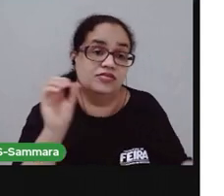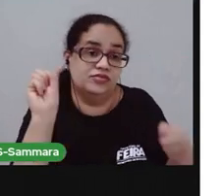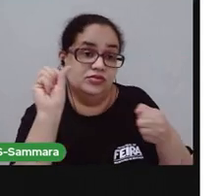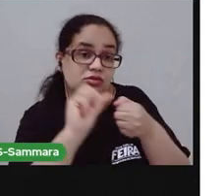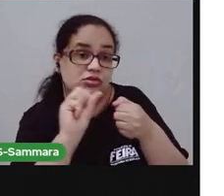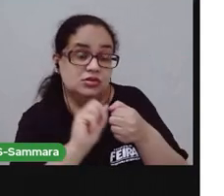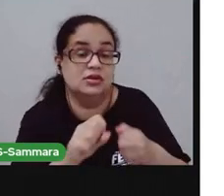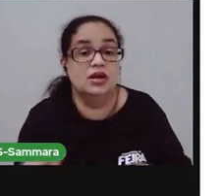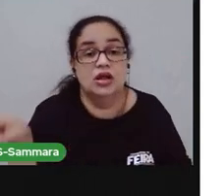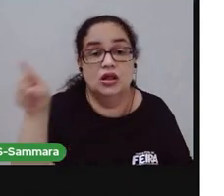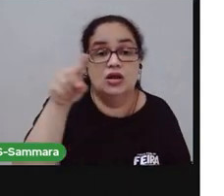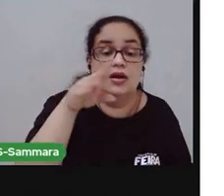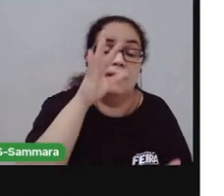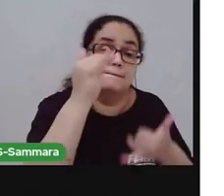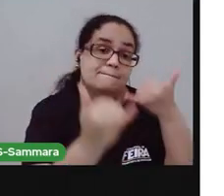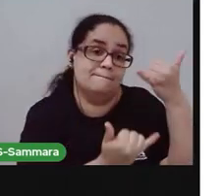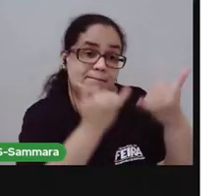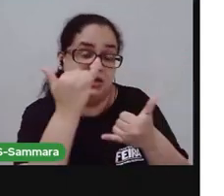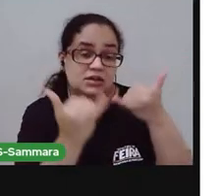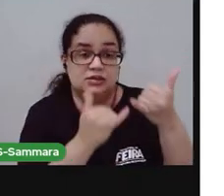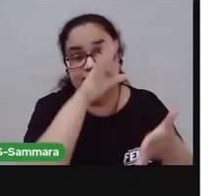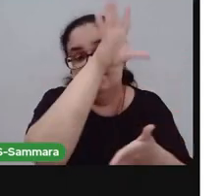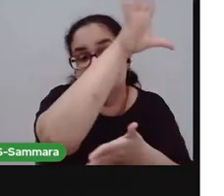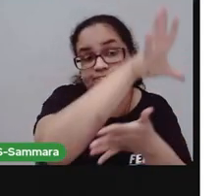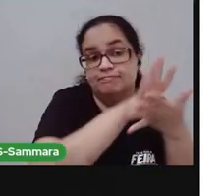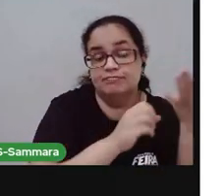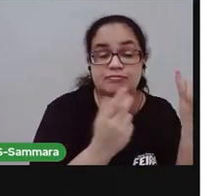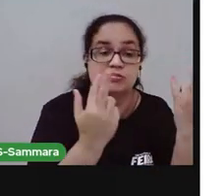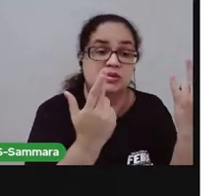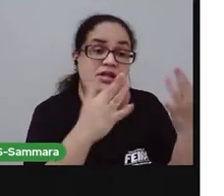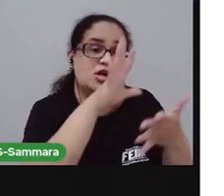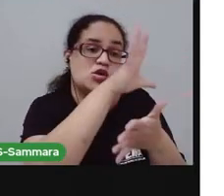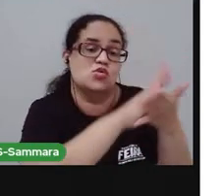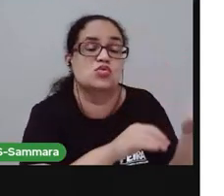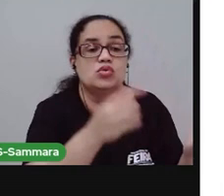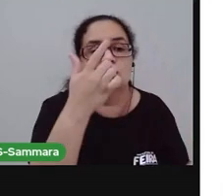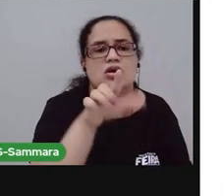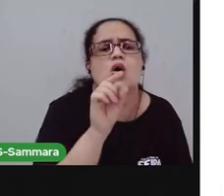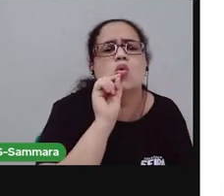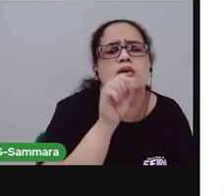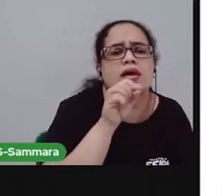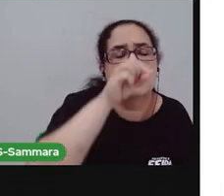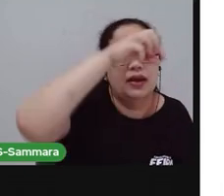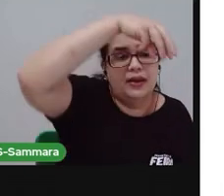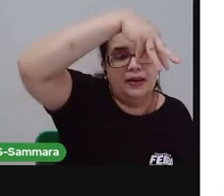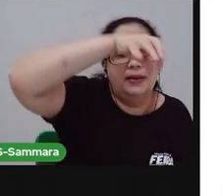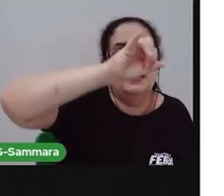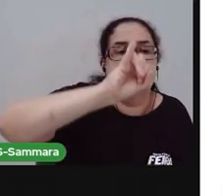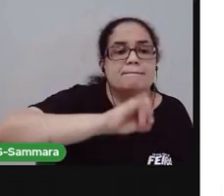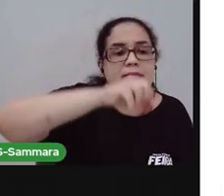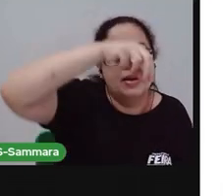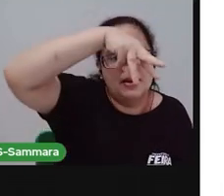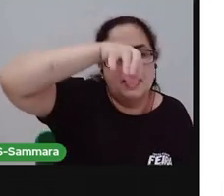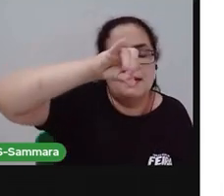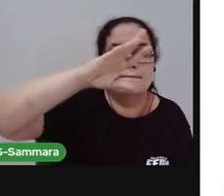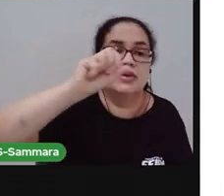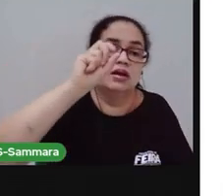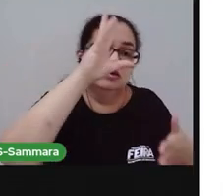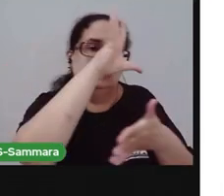sugerir que você faça uma brincadeira de mímica aí na sua casa. Você sabe o que é mímica? Já brincou de mímica?